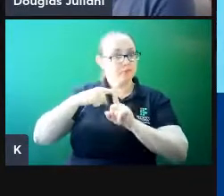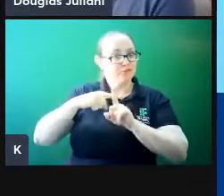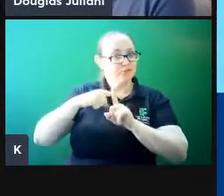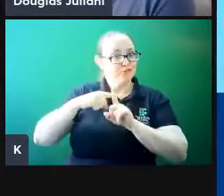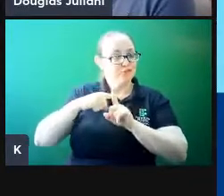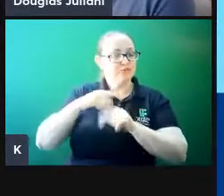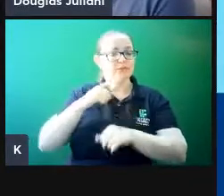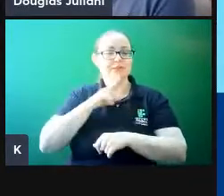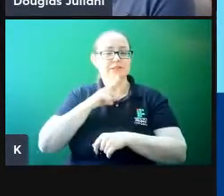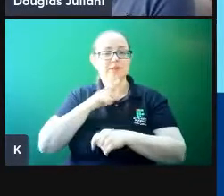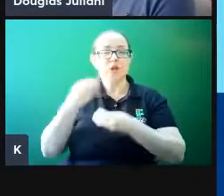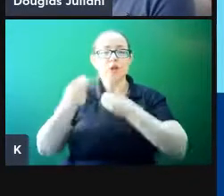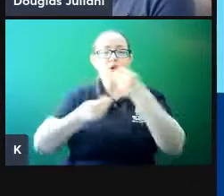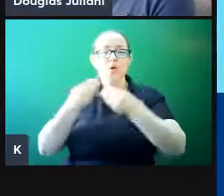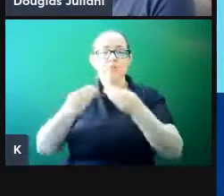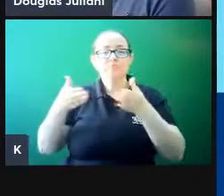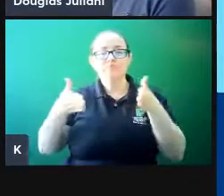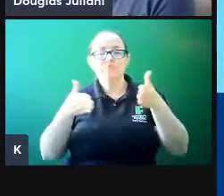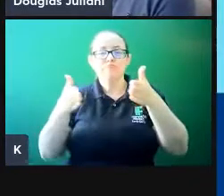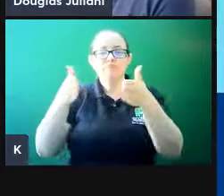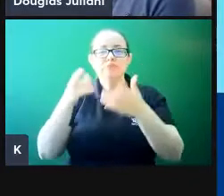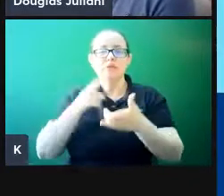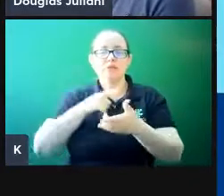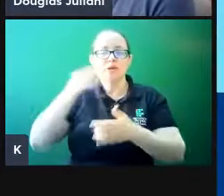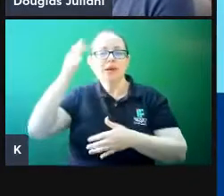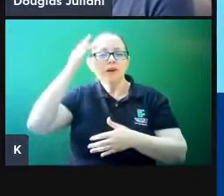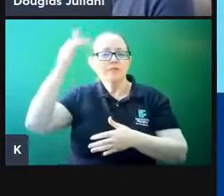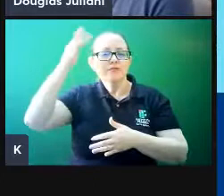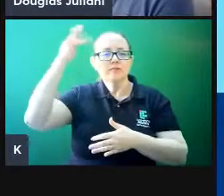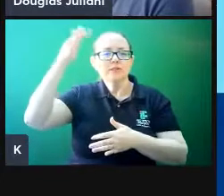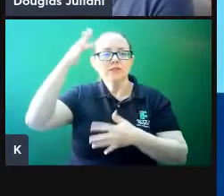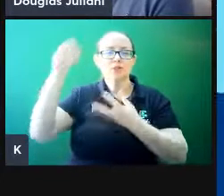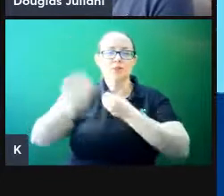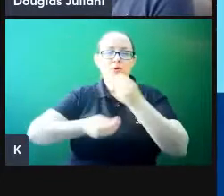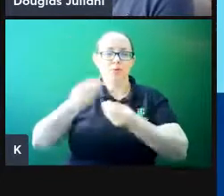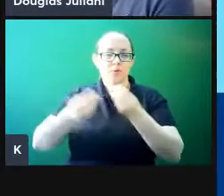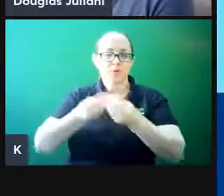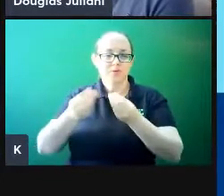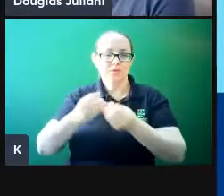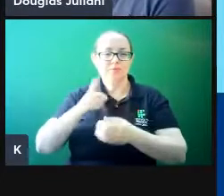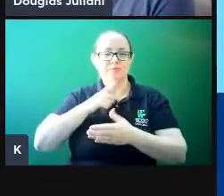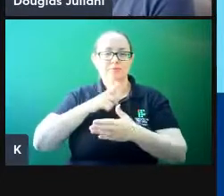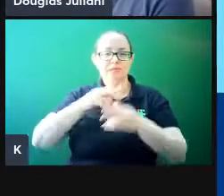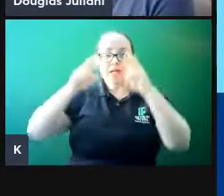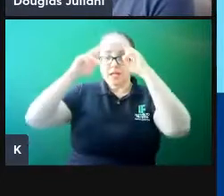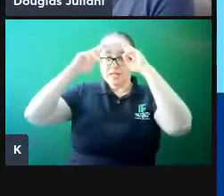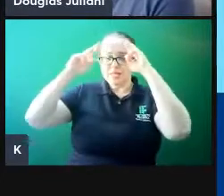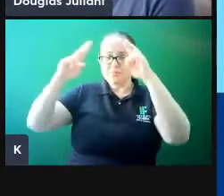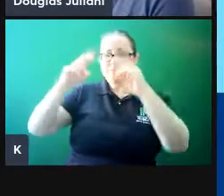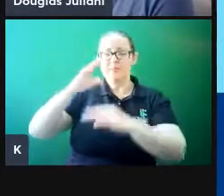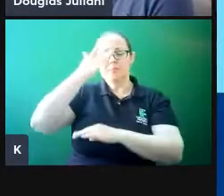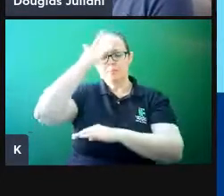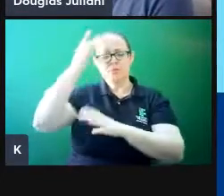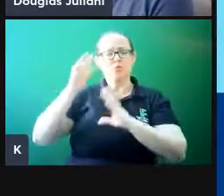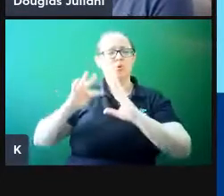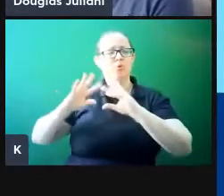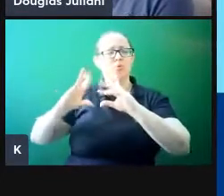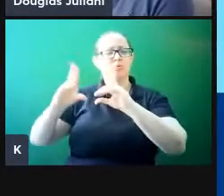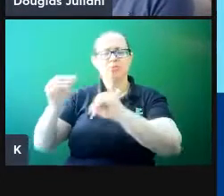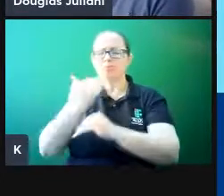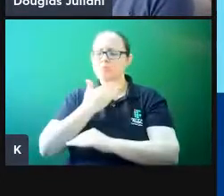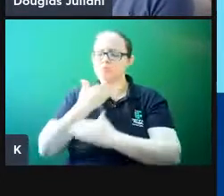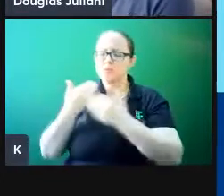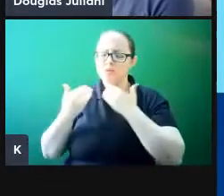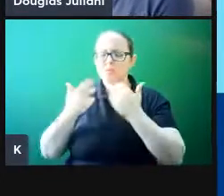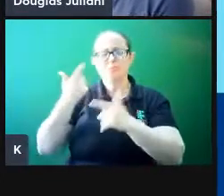que vai ser usado para direcionar a nossa reflexão. Então, deixar registrado profundo respeito por todas as vidas perdidas e os prejuízos gerados pela